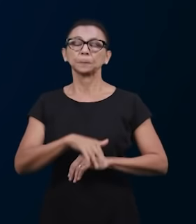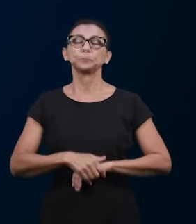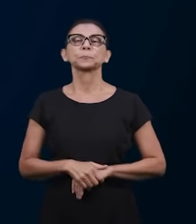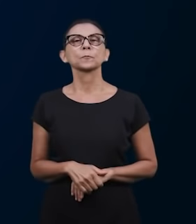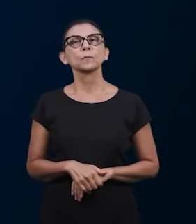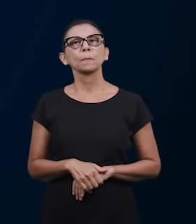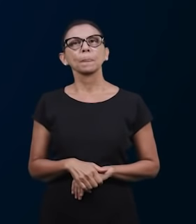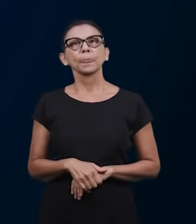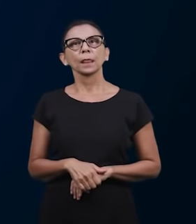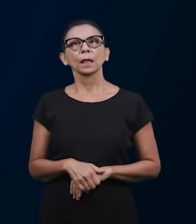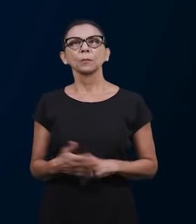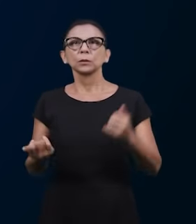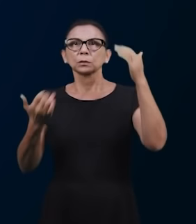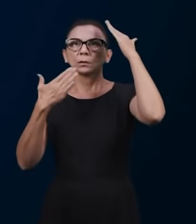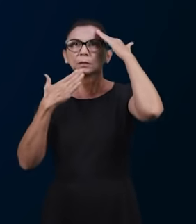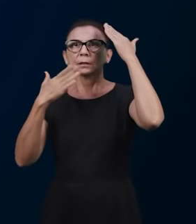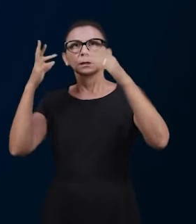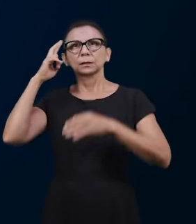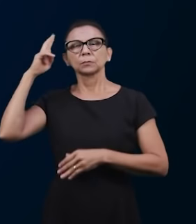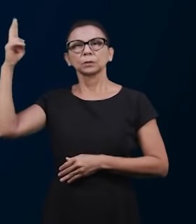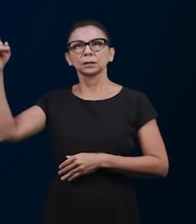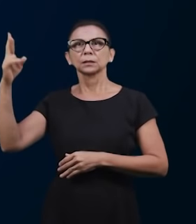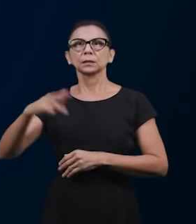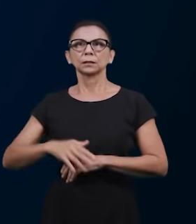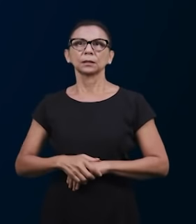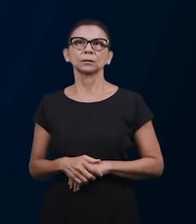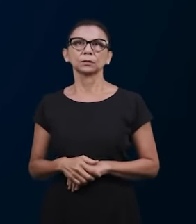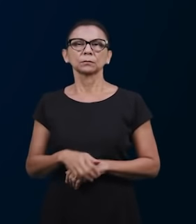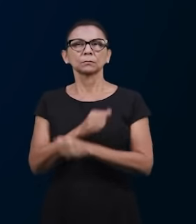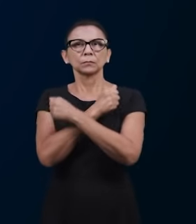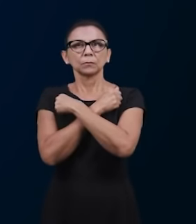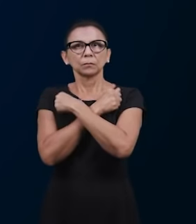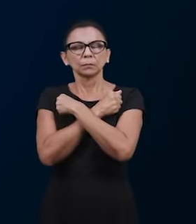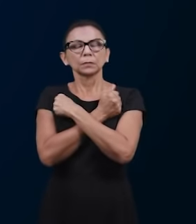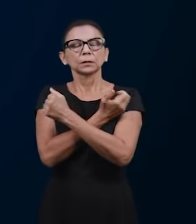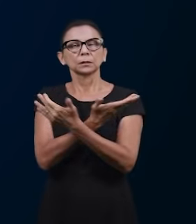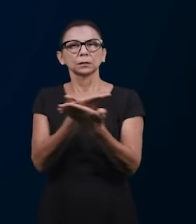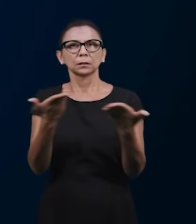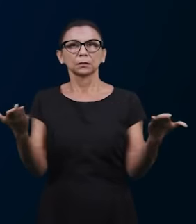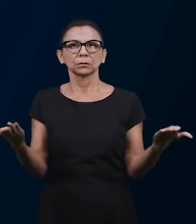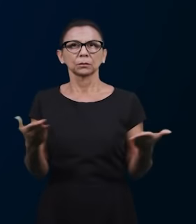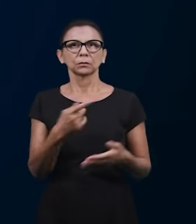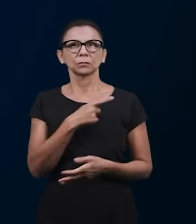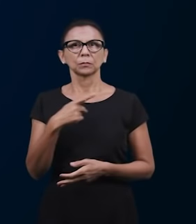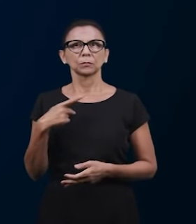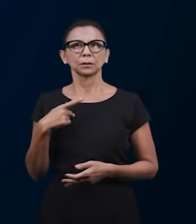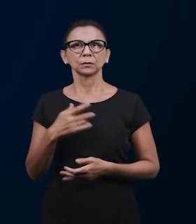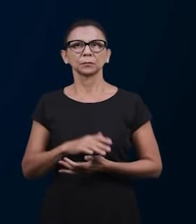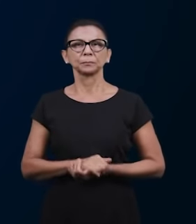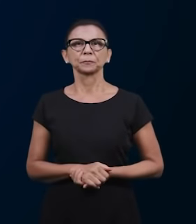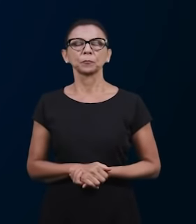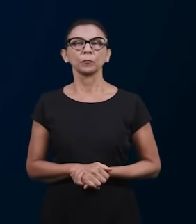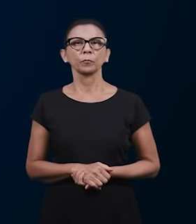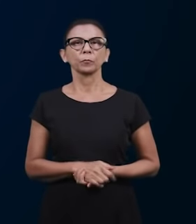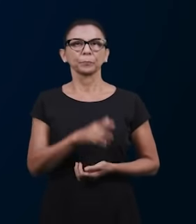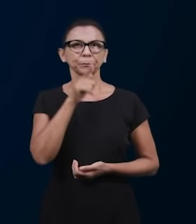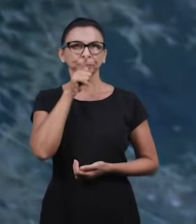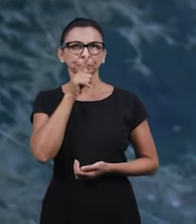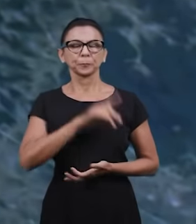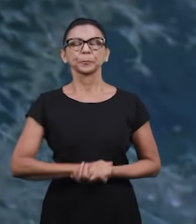glorificamos ao Senhor e damos graças a Deus por todo. Amém. Bom, recebam um abraço forte de cá, de La Bana Cura.